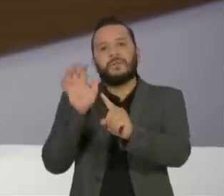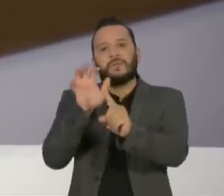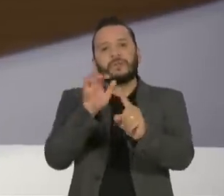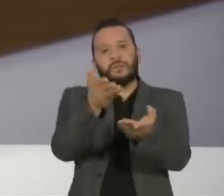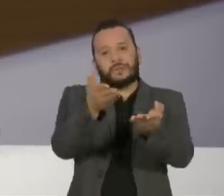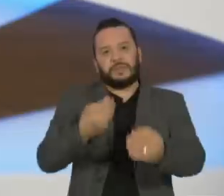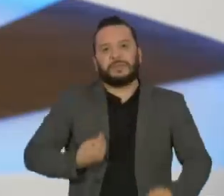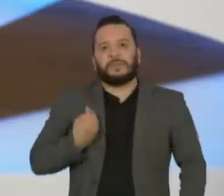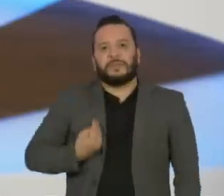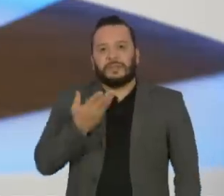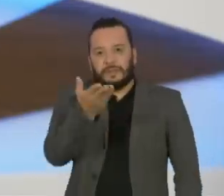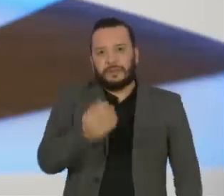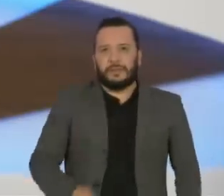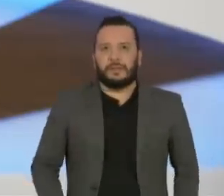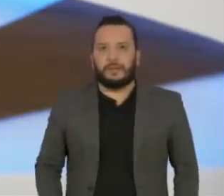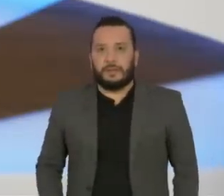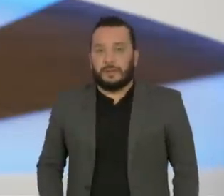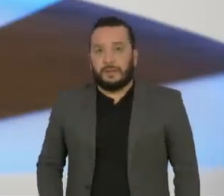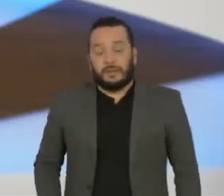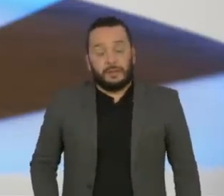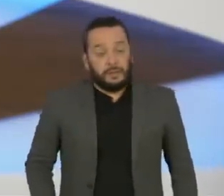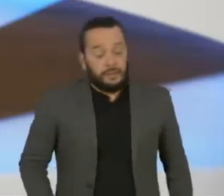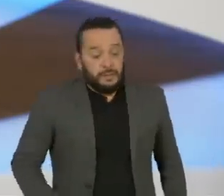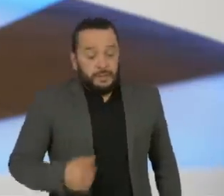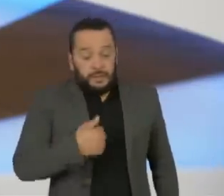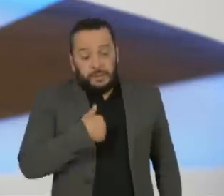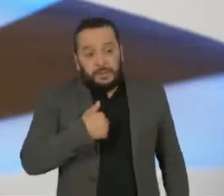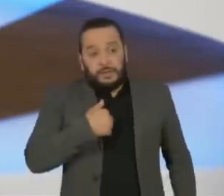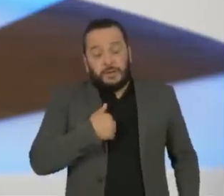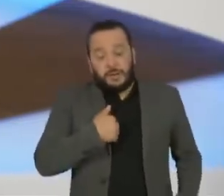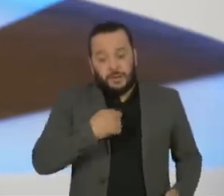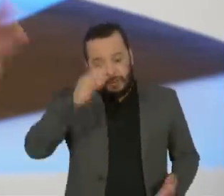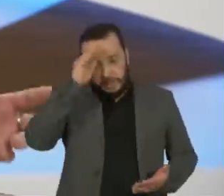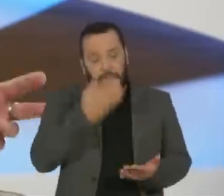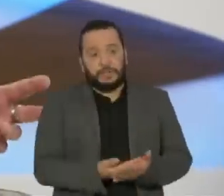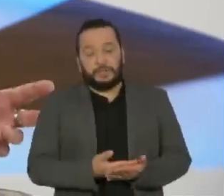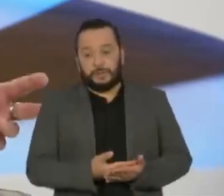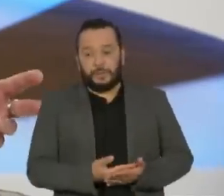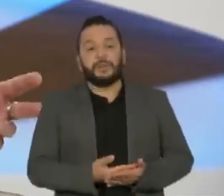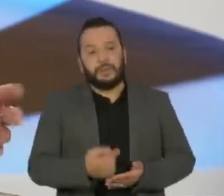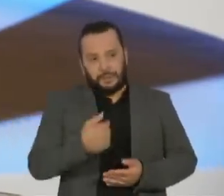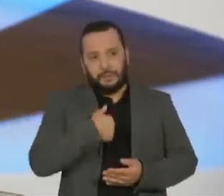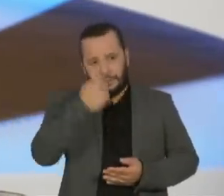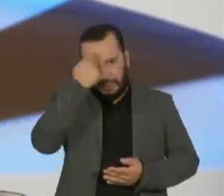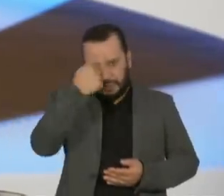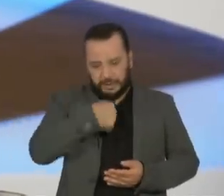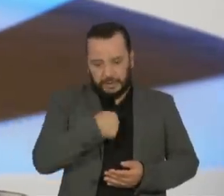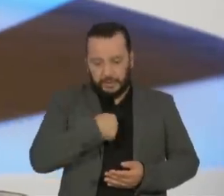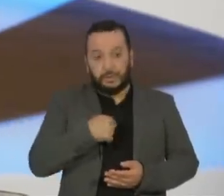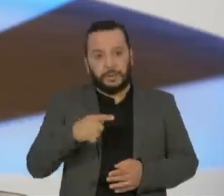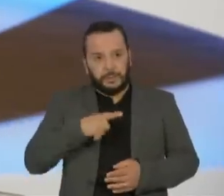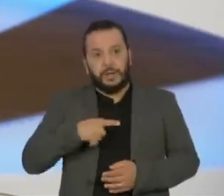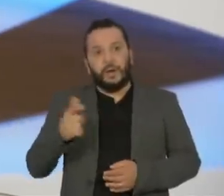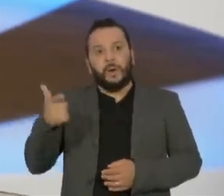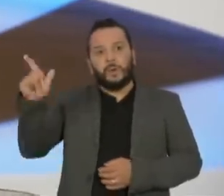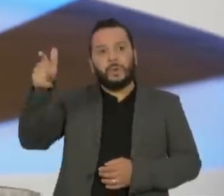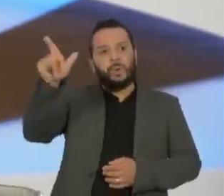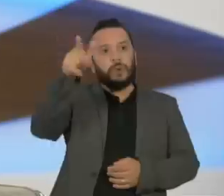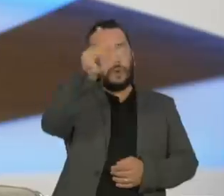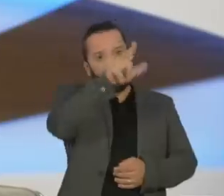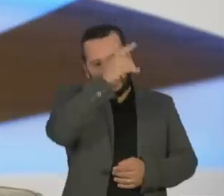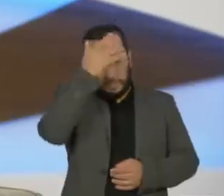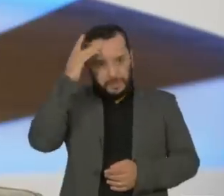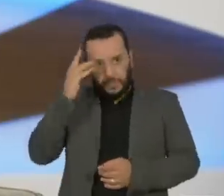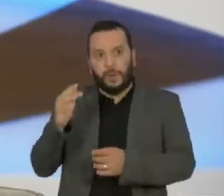Olha, eu acredito que eu responda por mim, não somente por mim, mas por toda a classe artística, né? No caso típico,